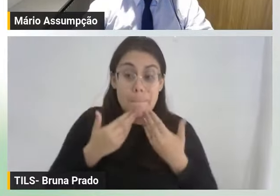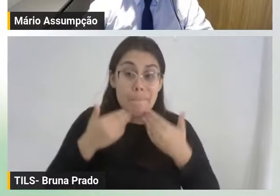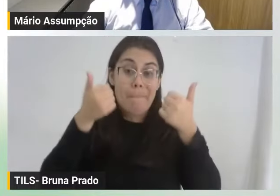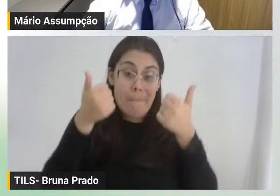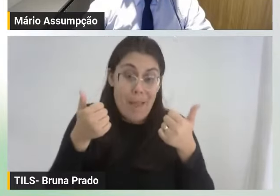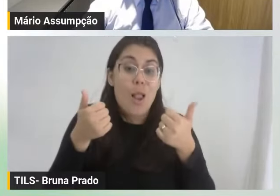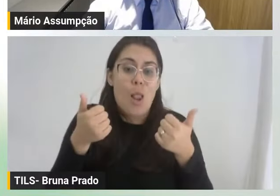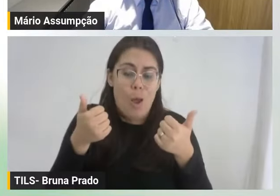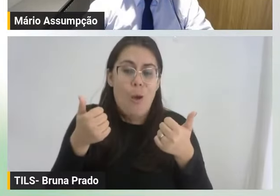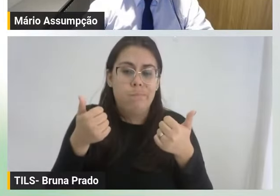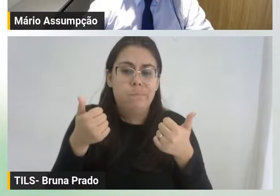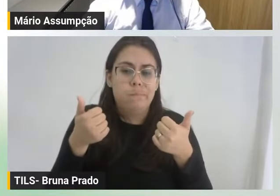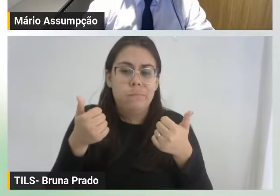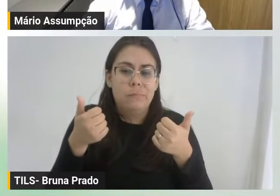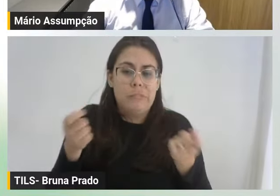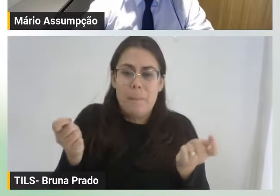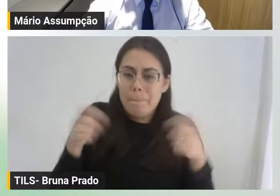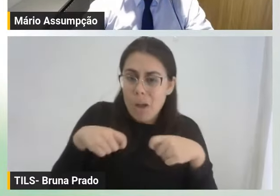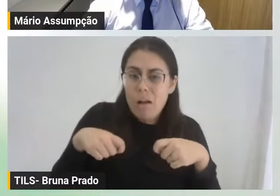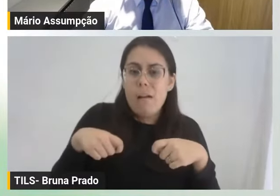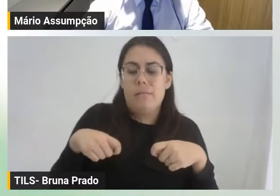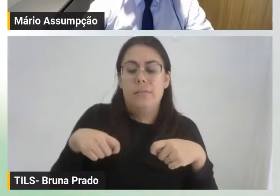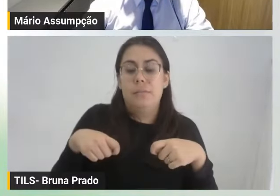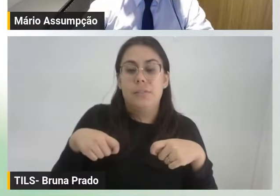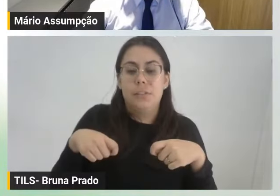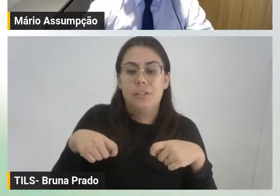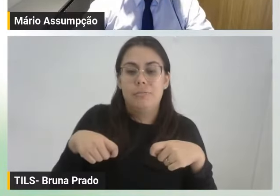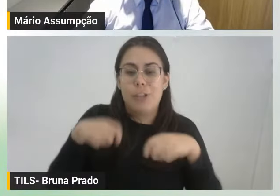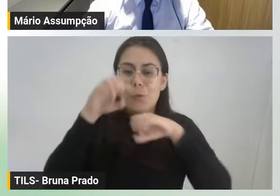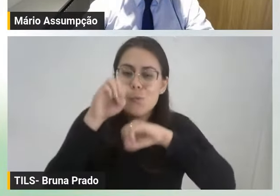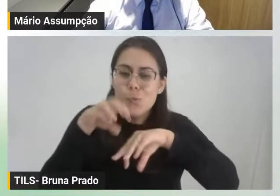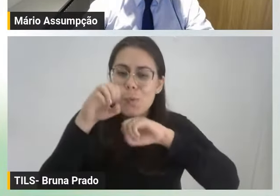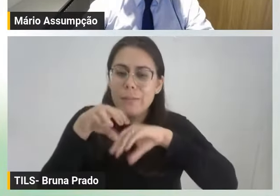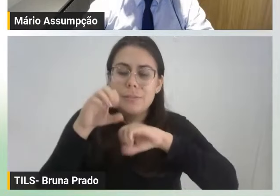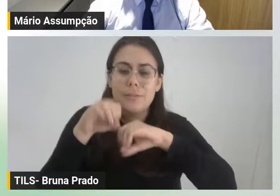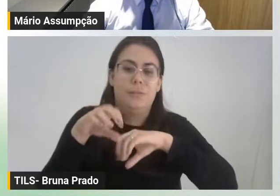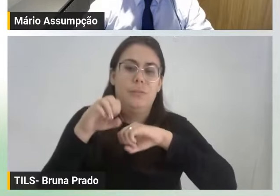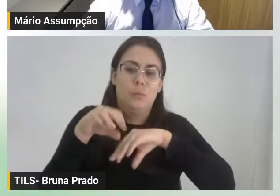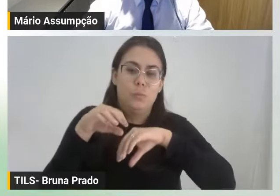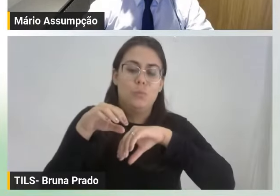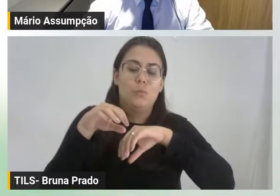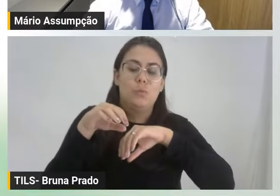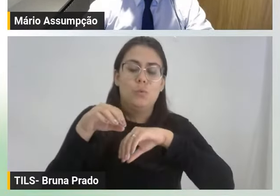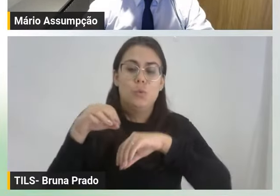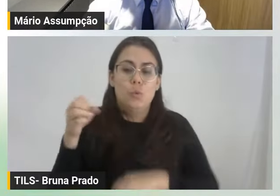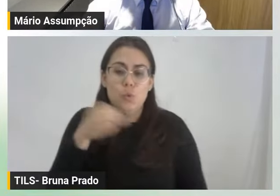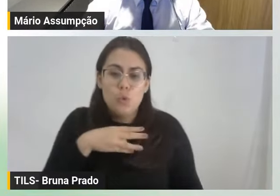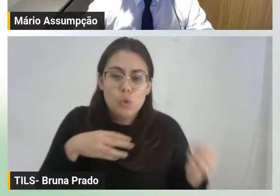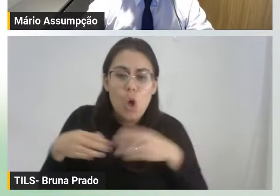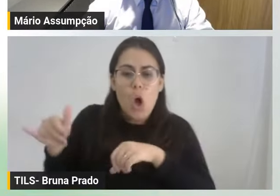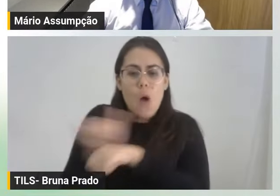elementos que possibilita a educação a trazer novos instrumentos e